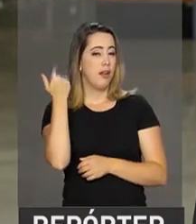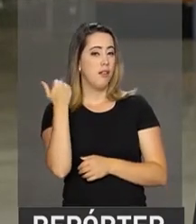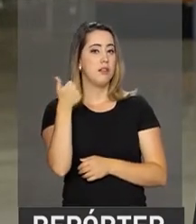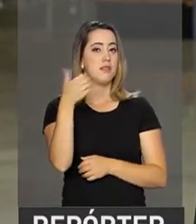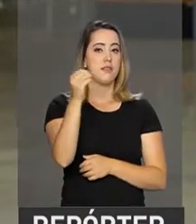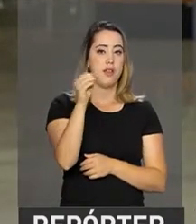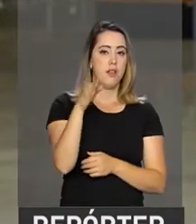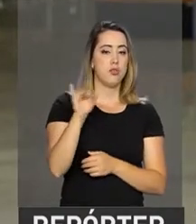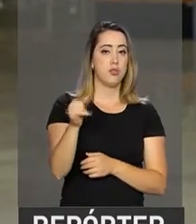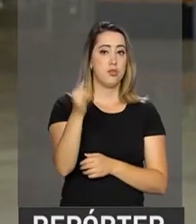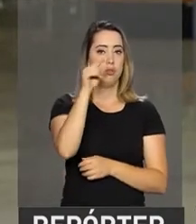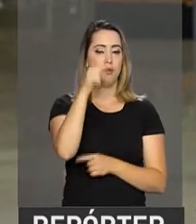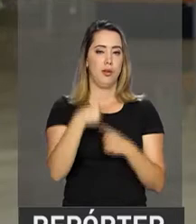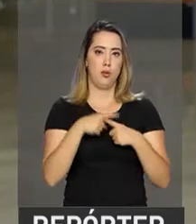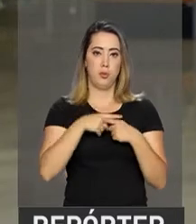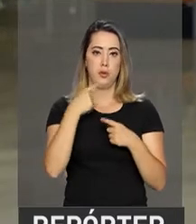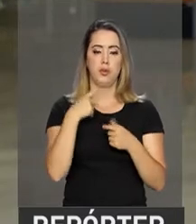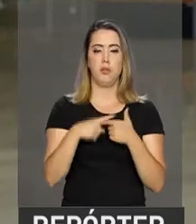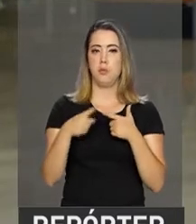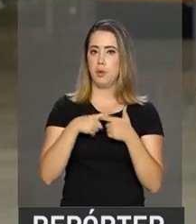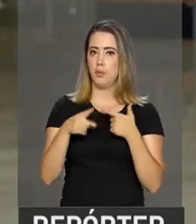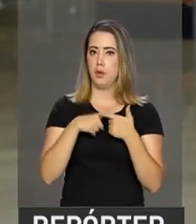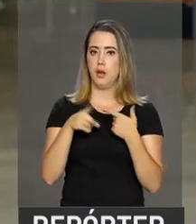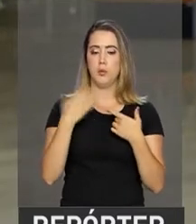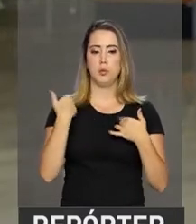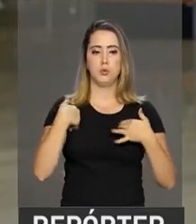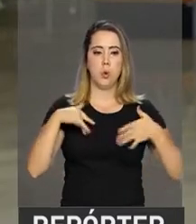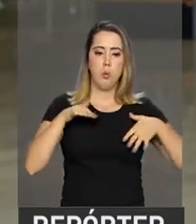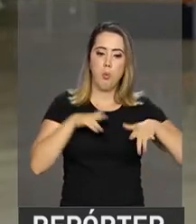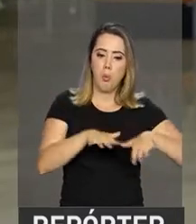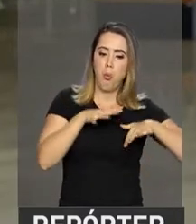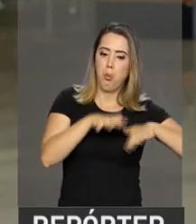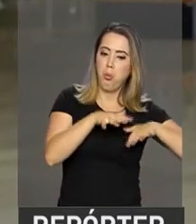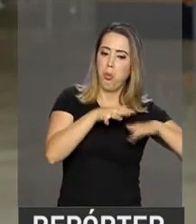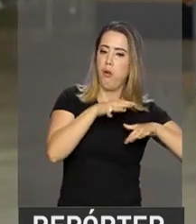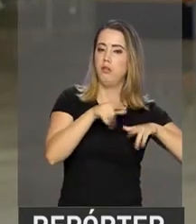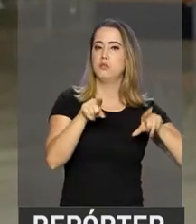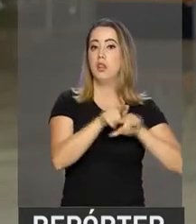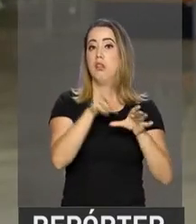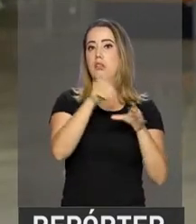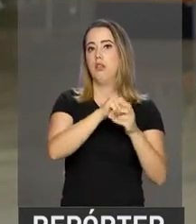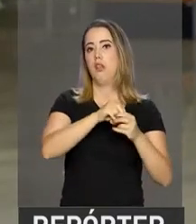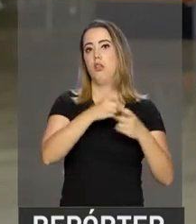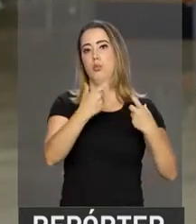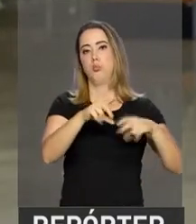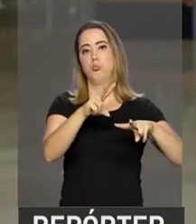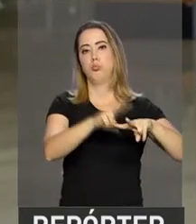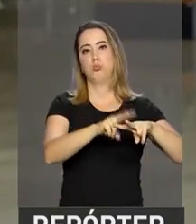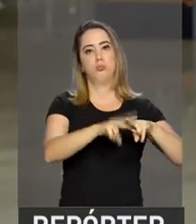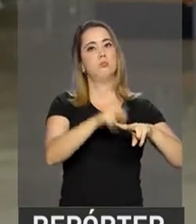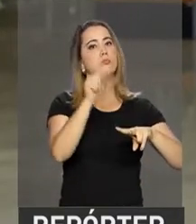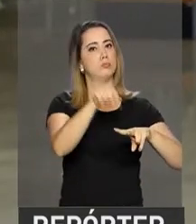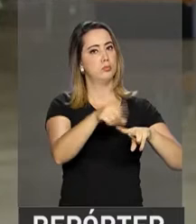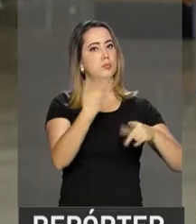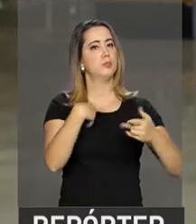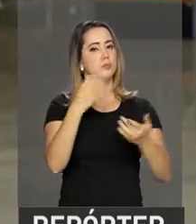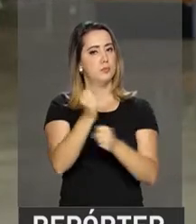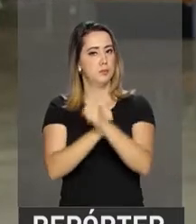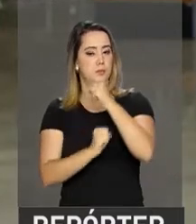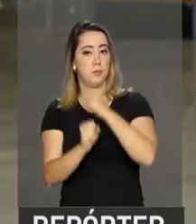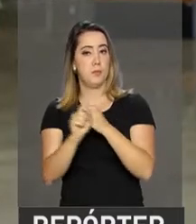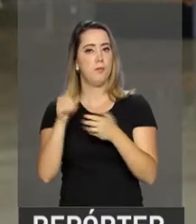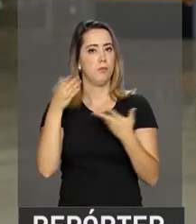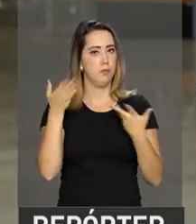que Roraima foi um dos estados brasileiros que registraram rebeliões em seus sistemas prisionais no começo deste ano.